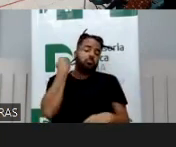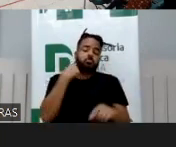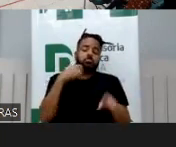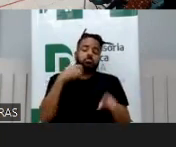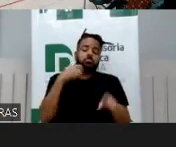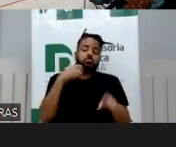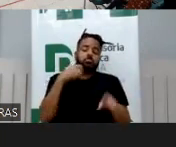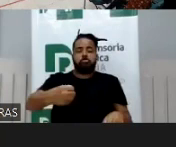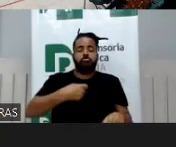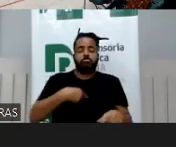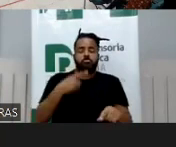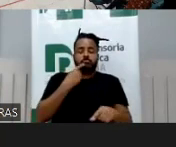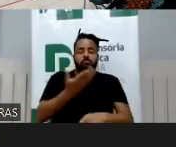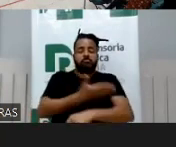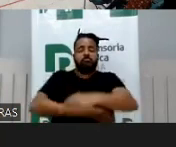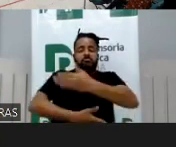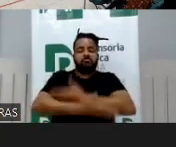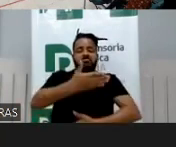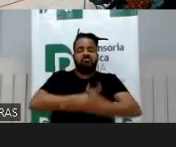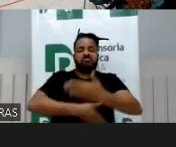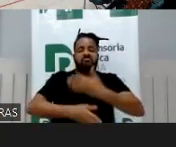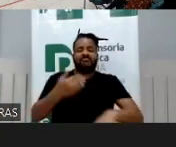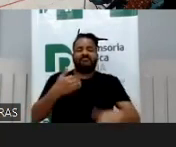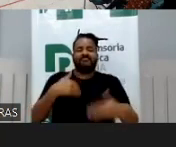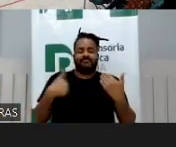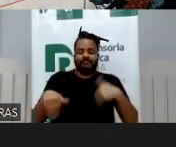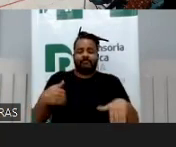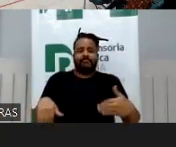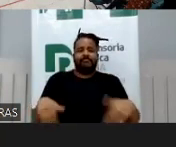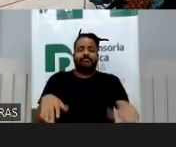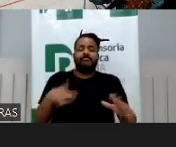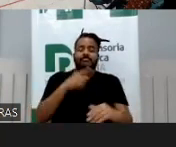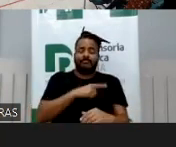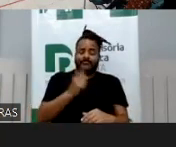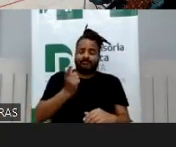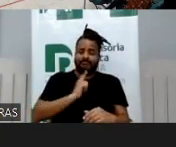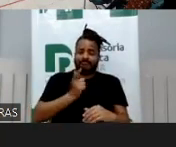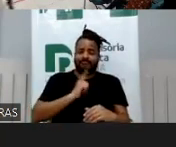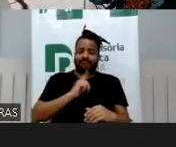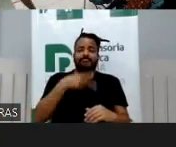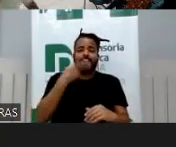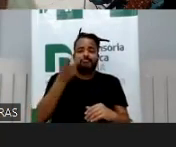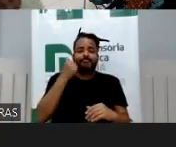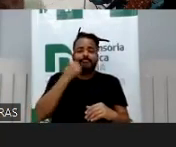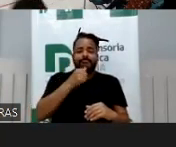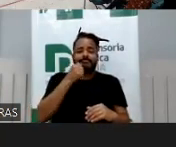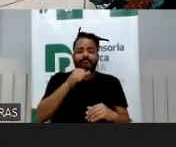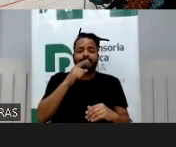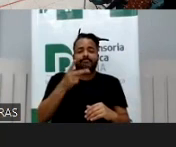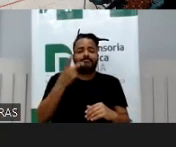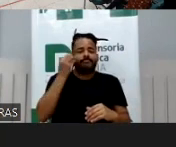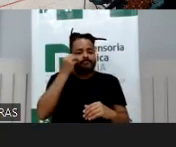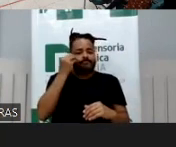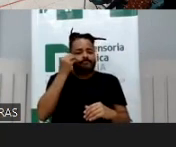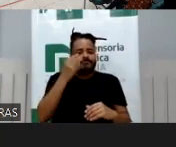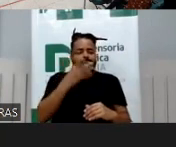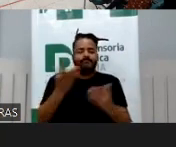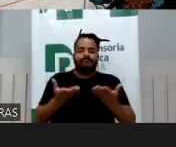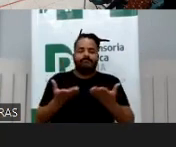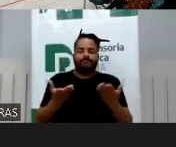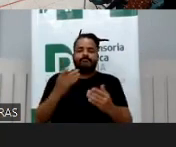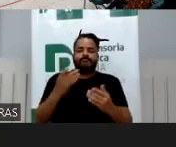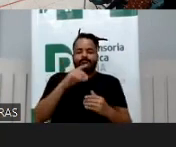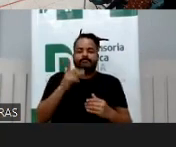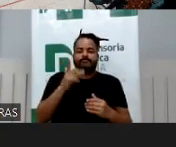tem uma fala de uma moça relatada nessa pesquisa do laboratório da USP em que houve uma tentativa de suicídio por um adolescente que